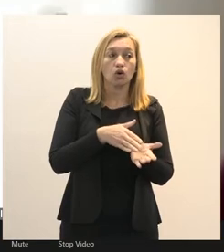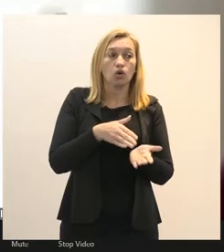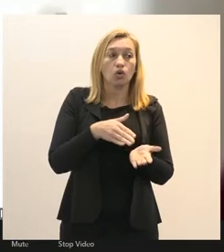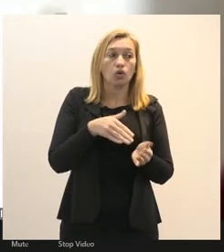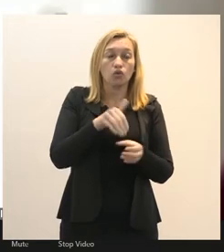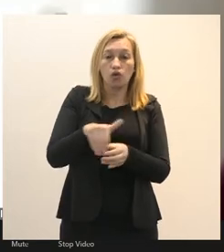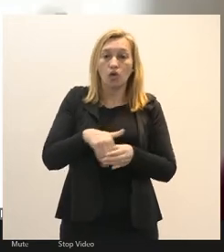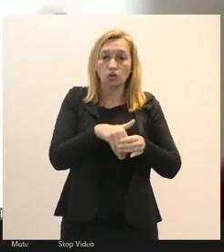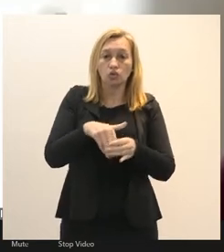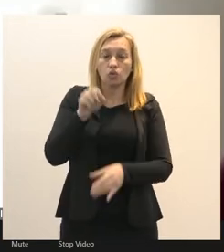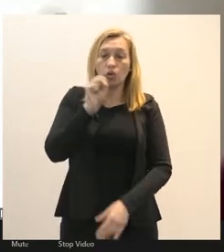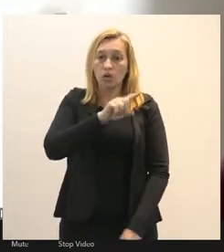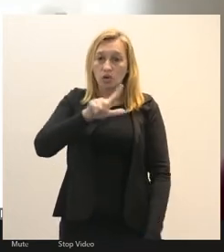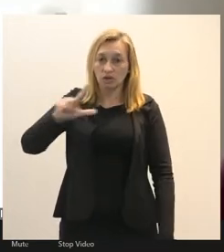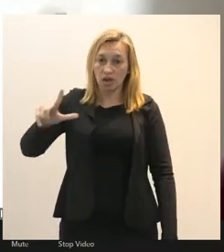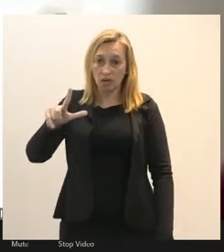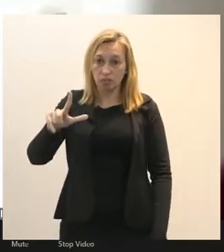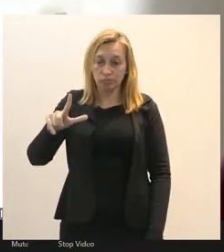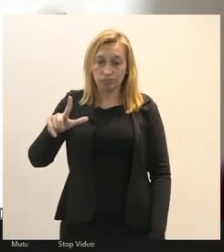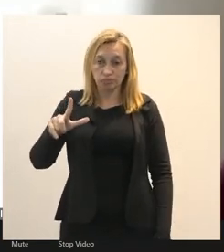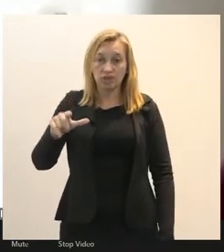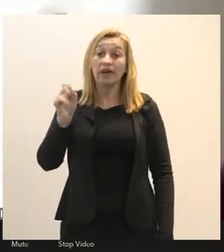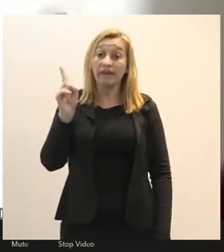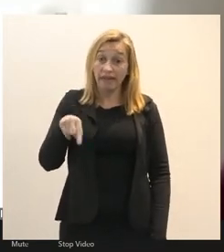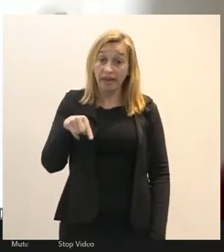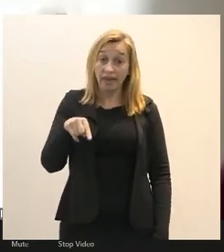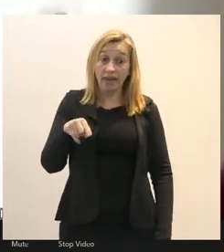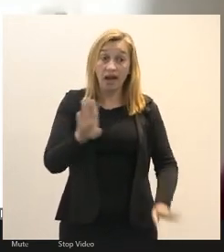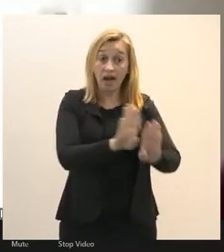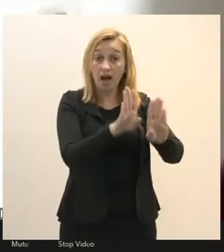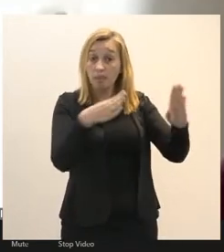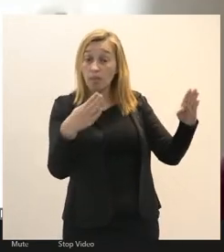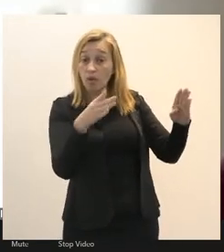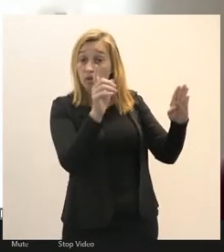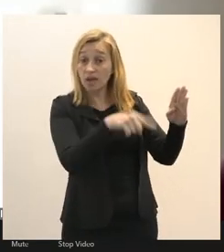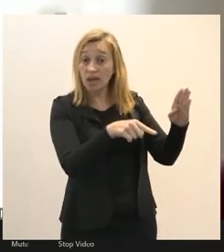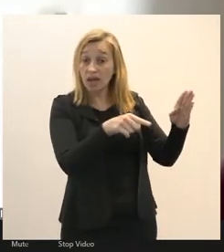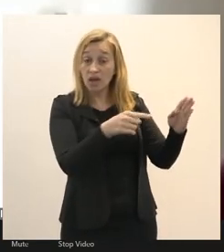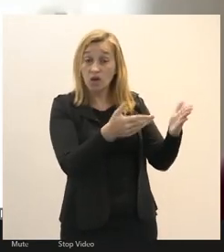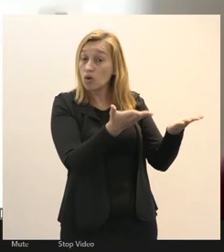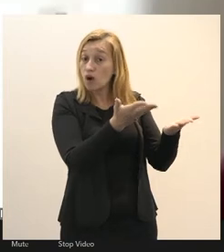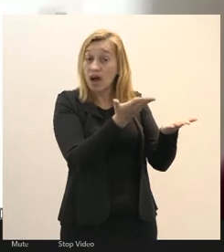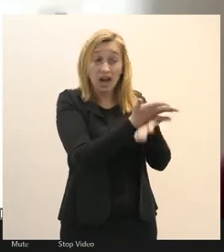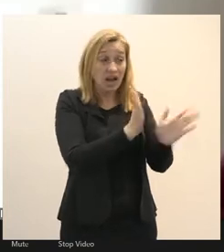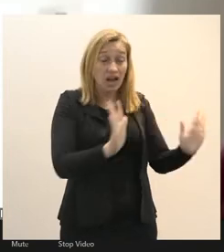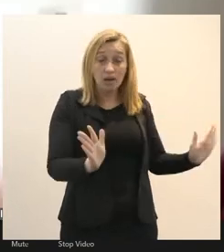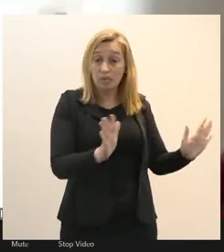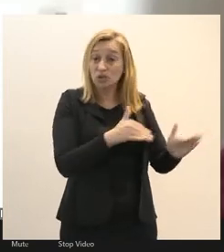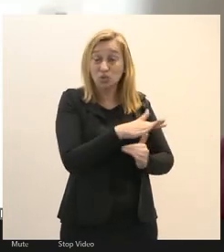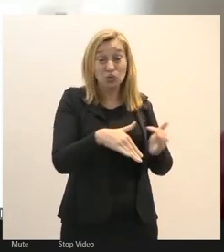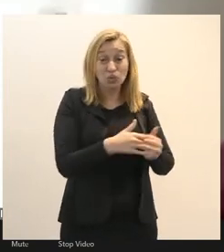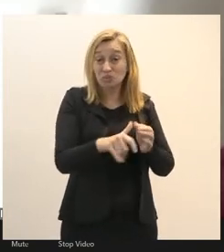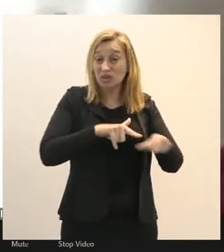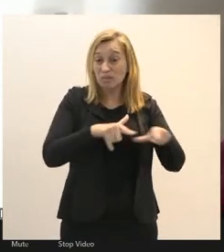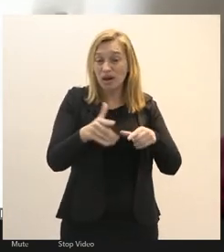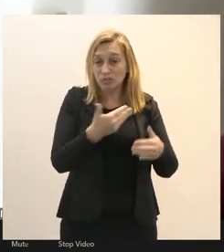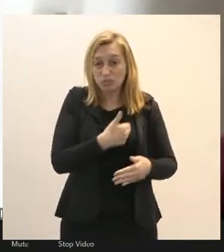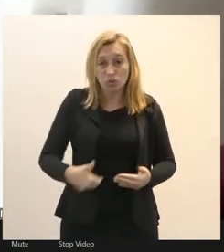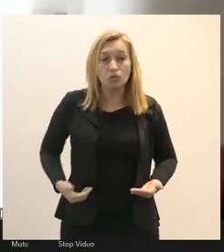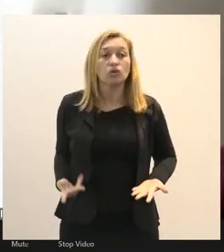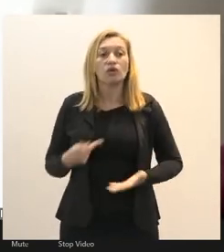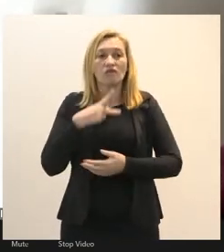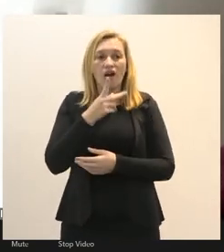coronelismo do curral eleitoral que é a porta de entrada disso é o fim da estabilidade e tanto se falou aí no